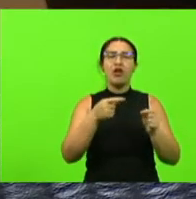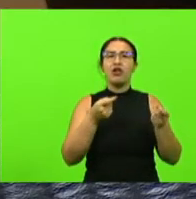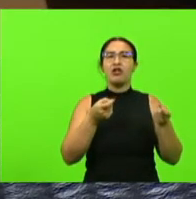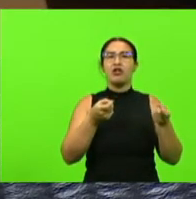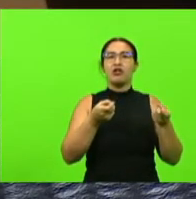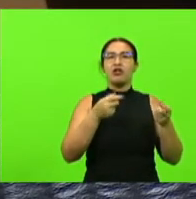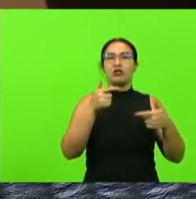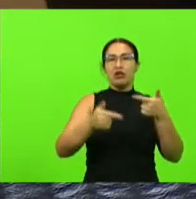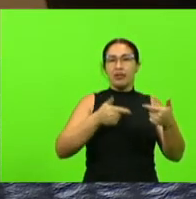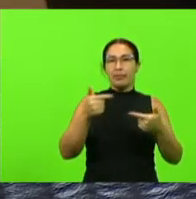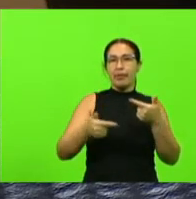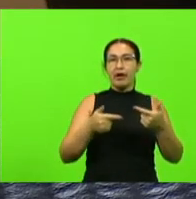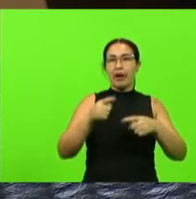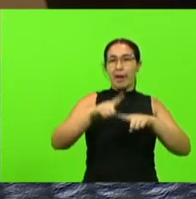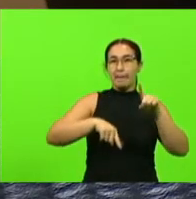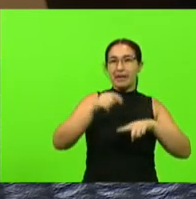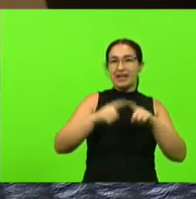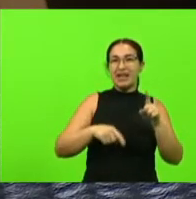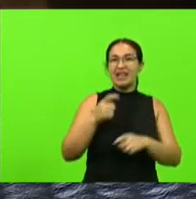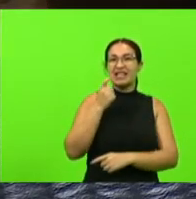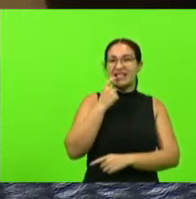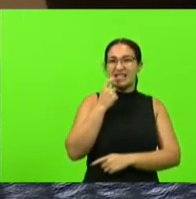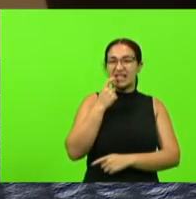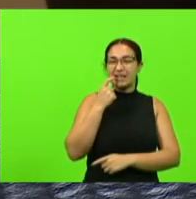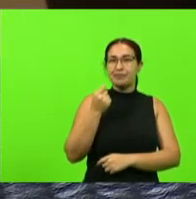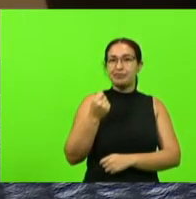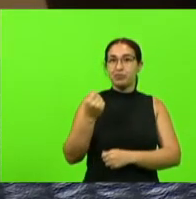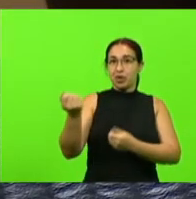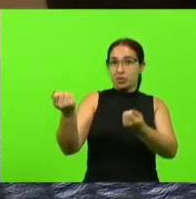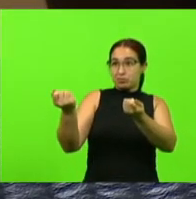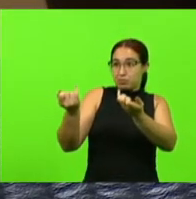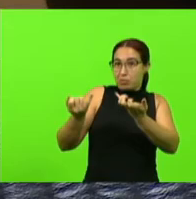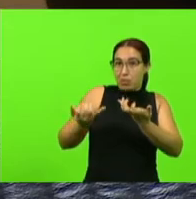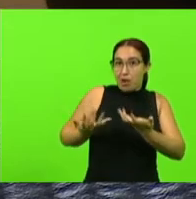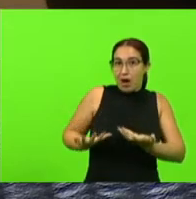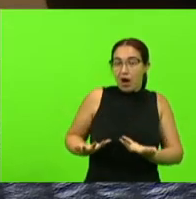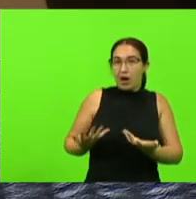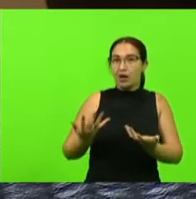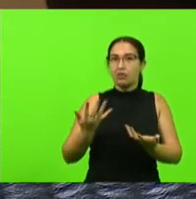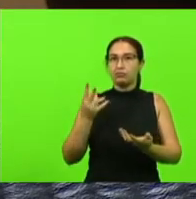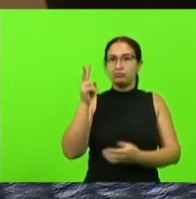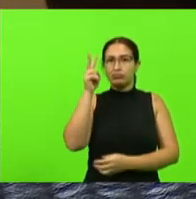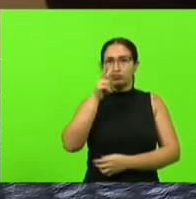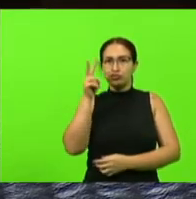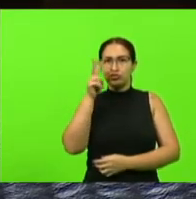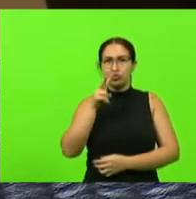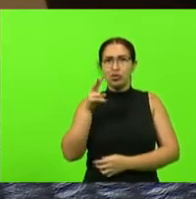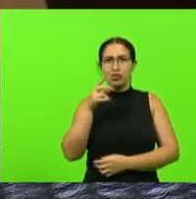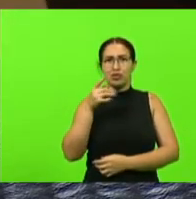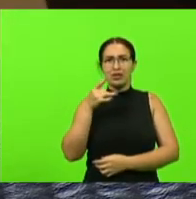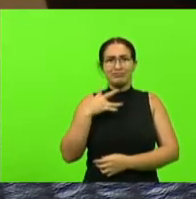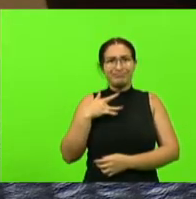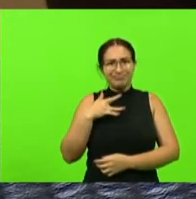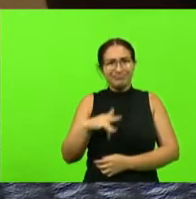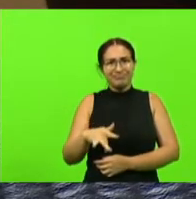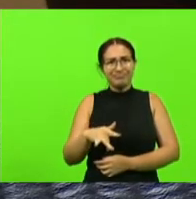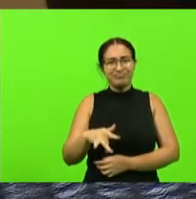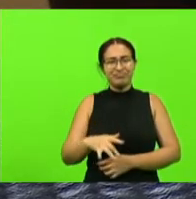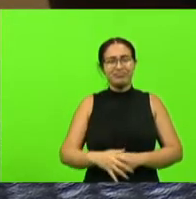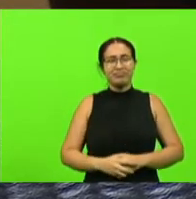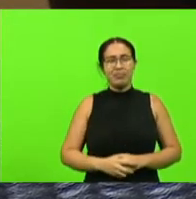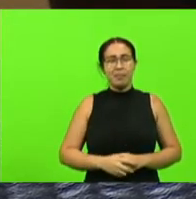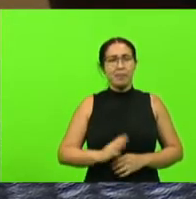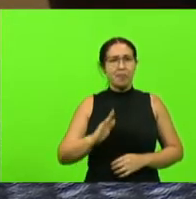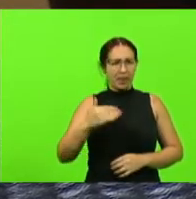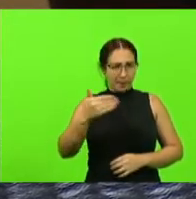e ele me contou esse caso de forma muito triste e revoltante e é realmente revoltante ele depois